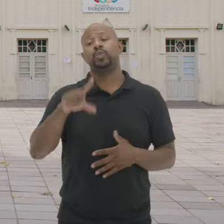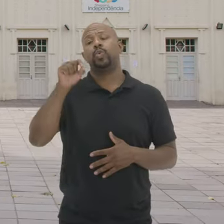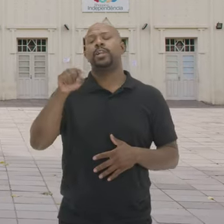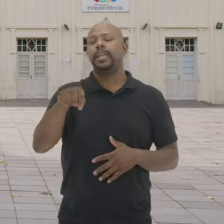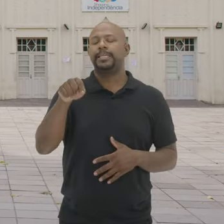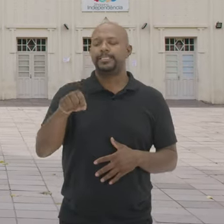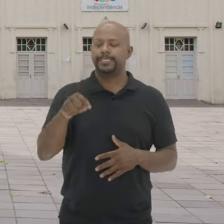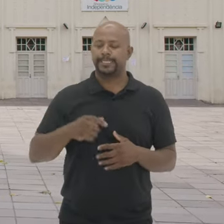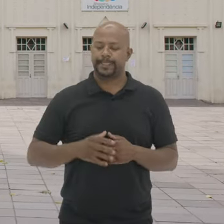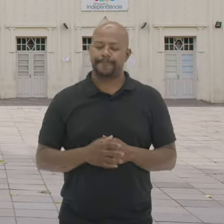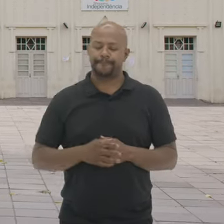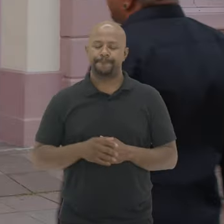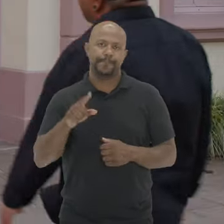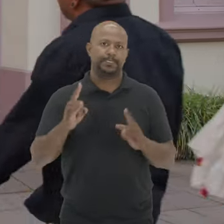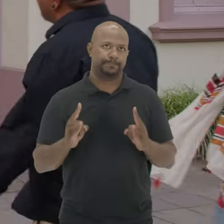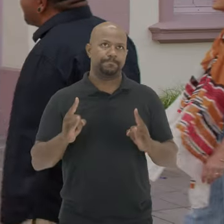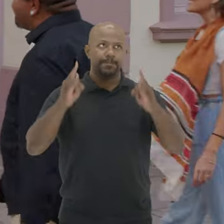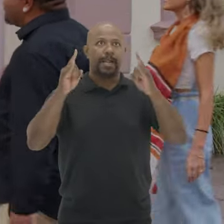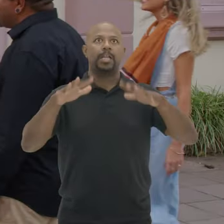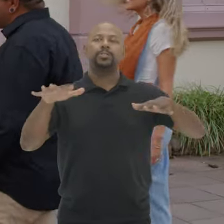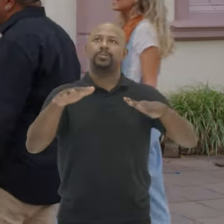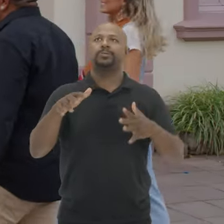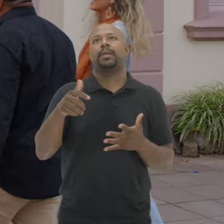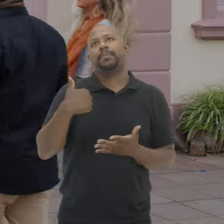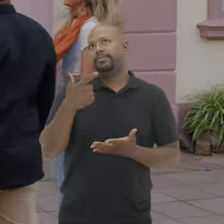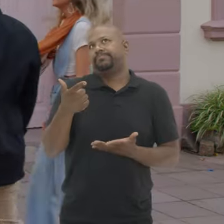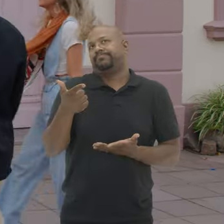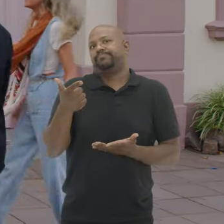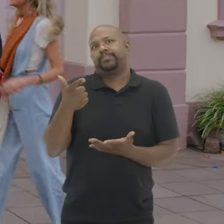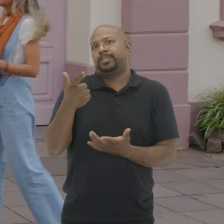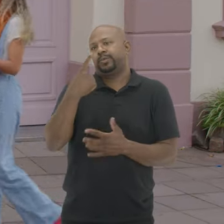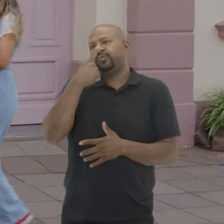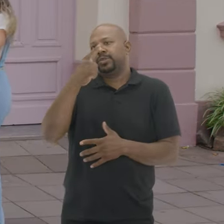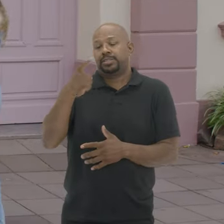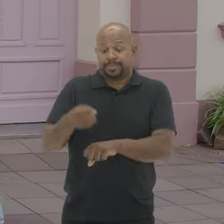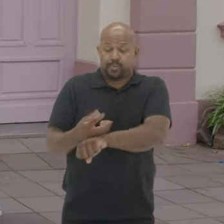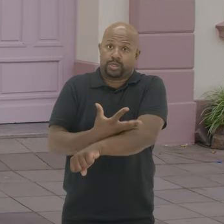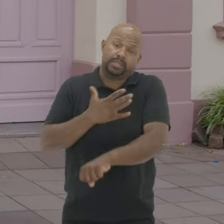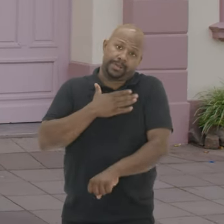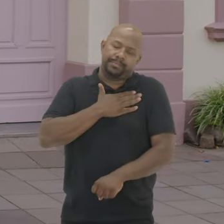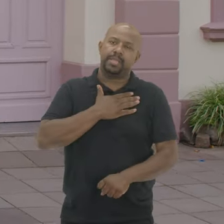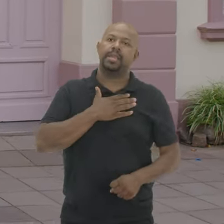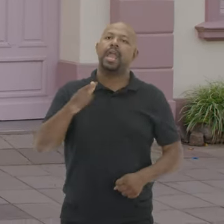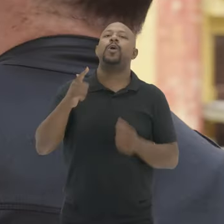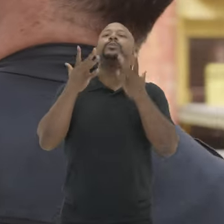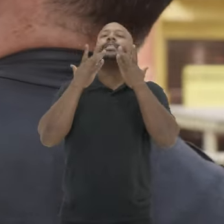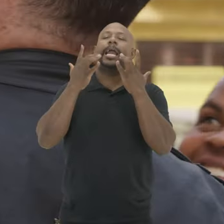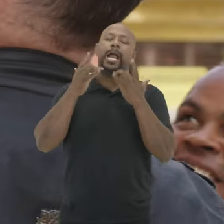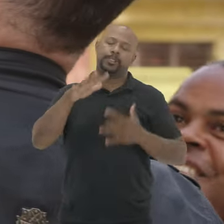Gente Eu escolhi Esse Esse prédio Pra mim Não podia ser diferente O lugar de emoção Pra mim